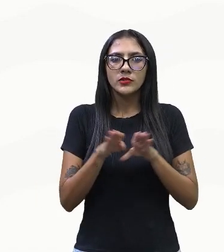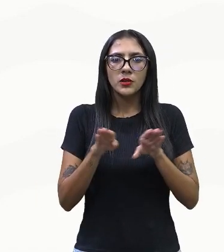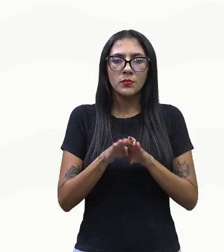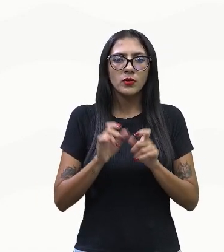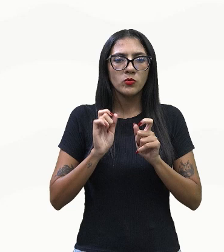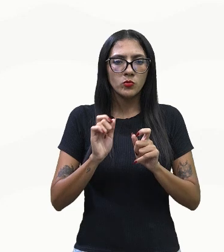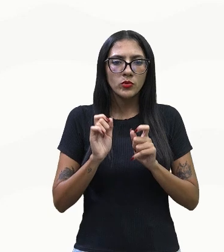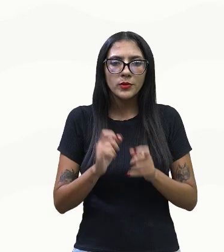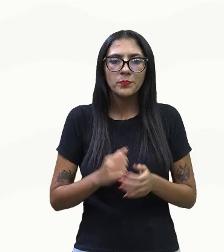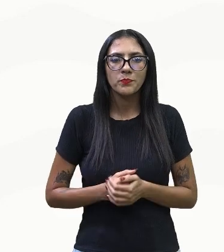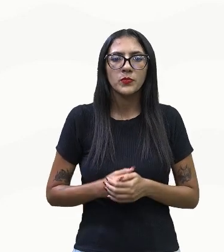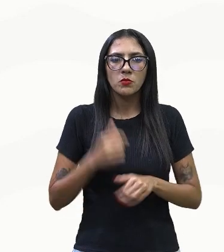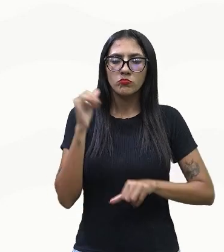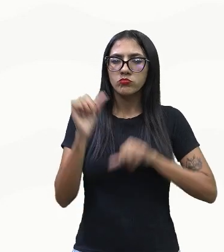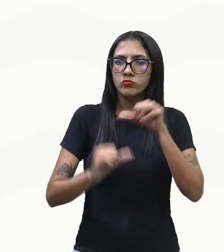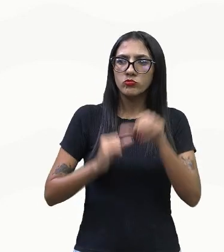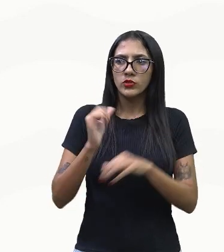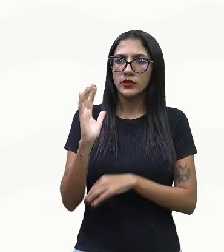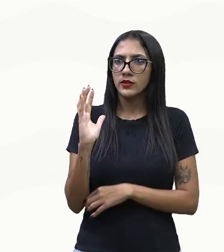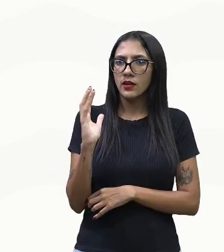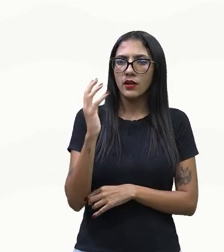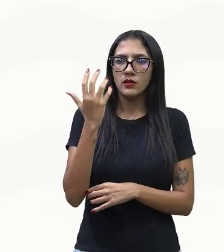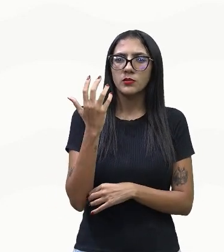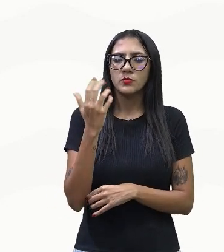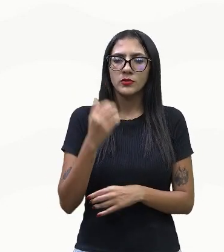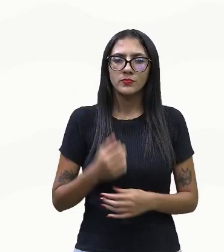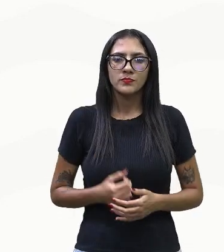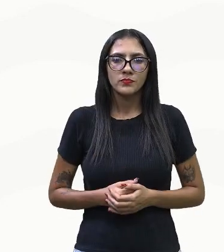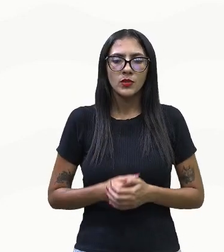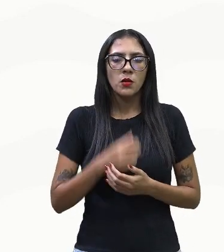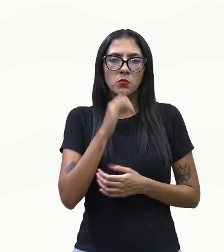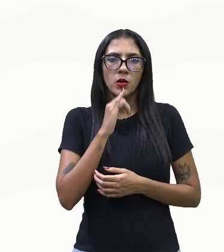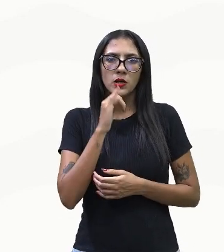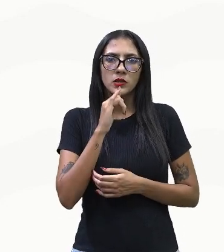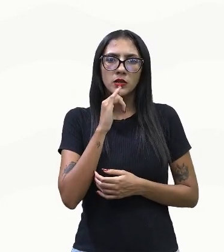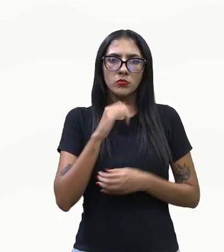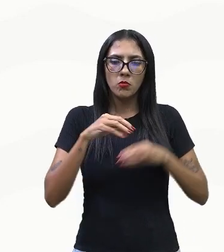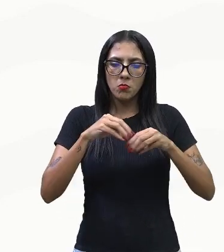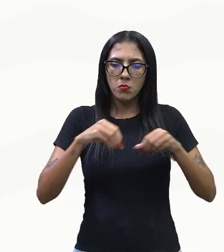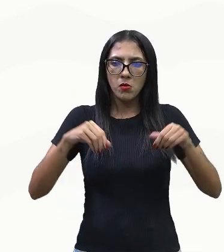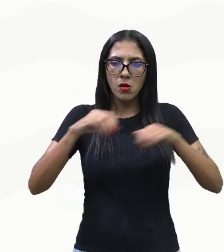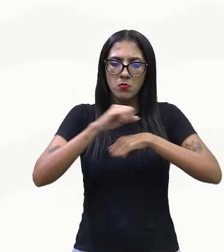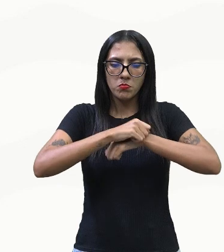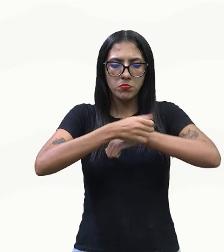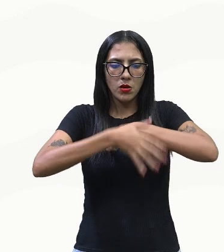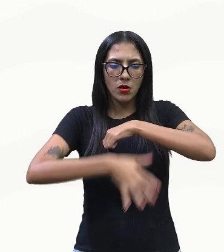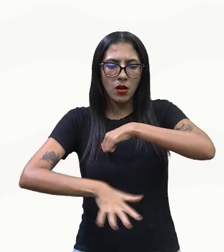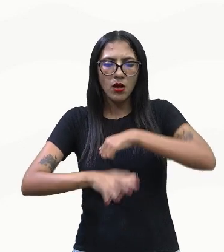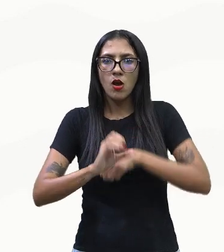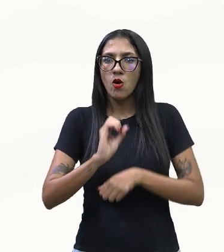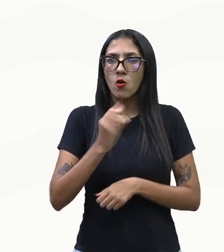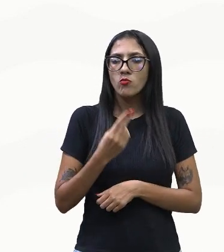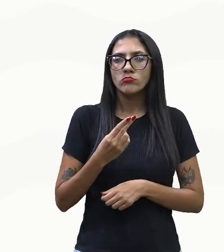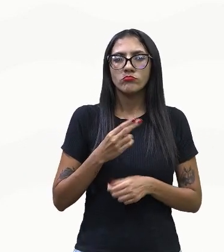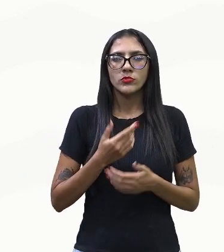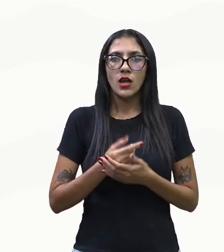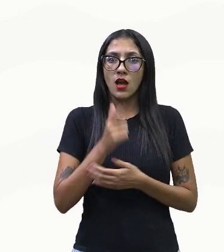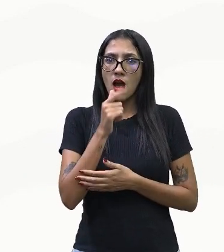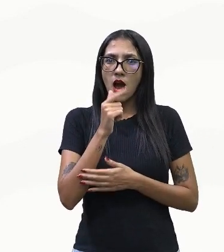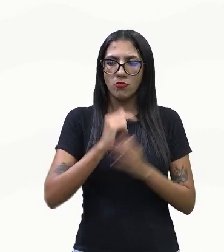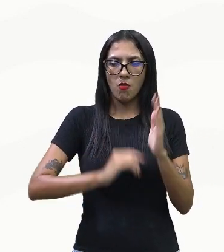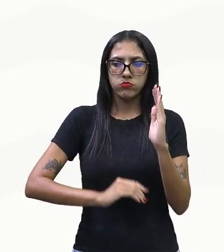estão acontecendo cada vez com maior frequência. E aí pode ser deslizamento de terra, pode ser uma enchente, pode ser também